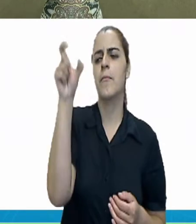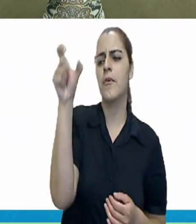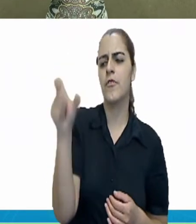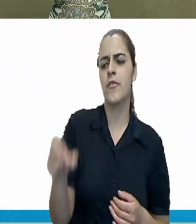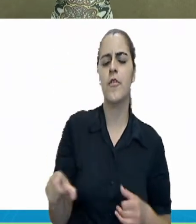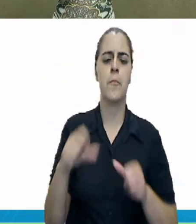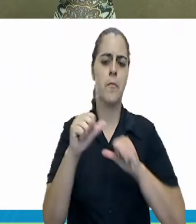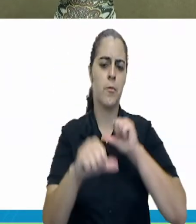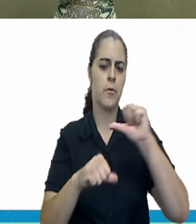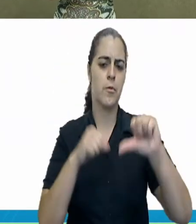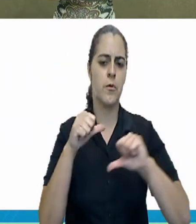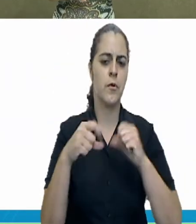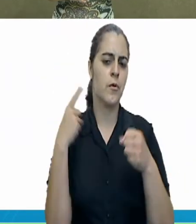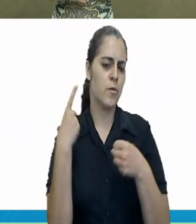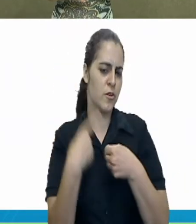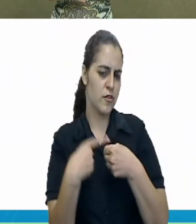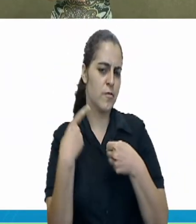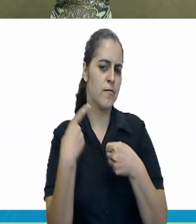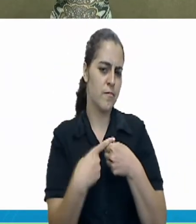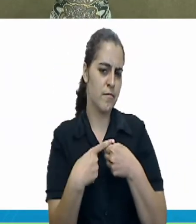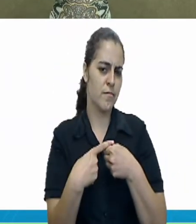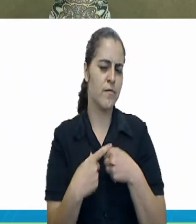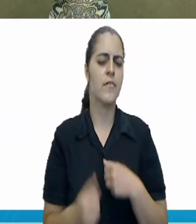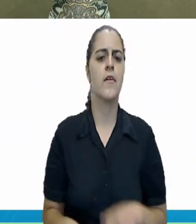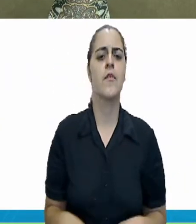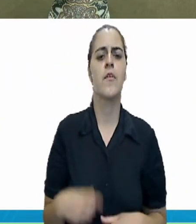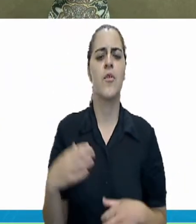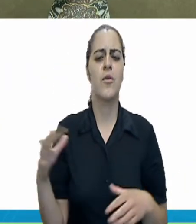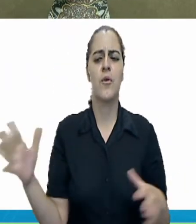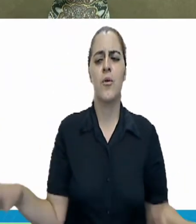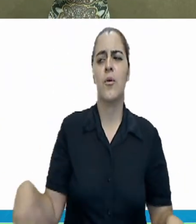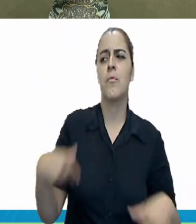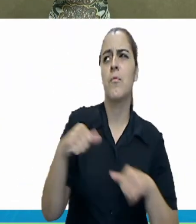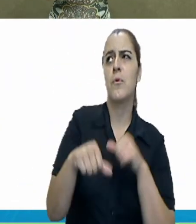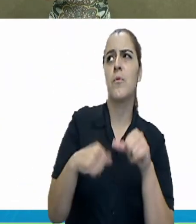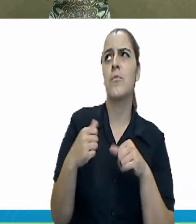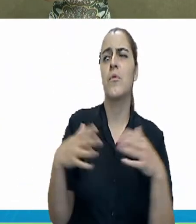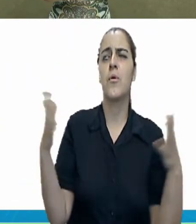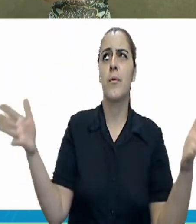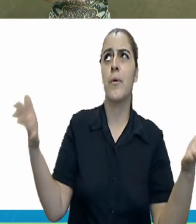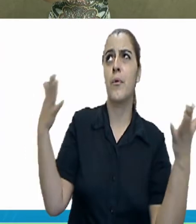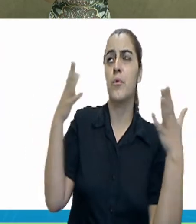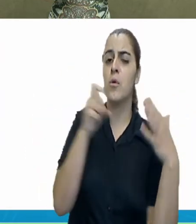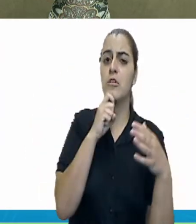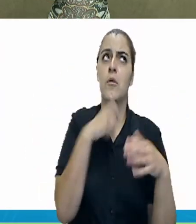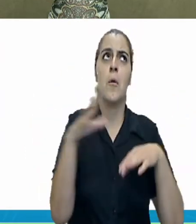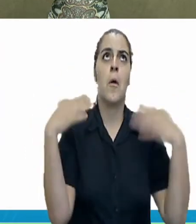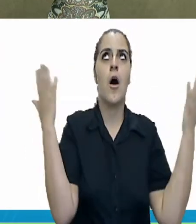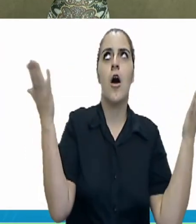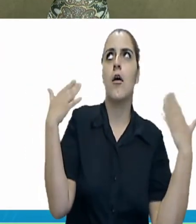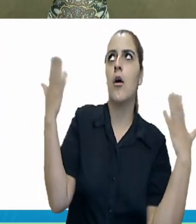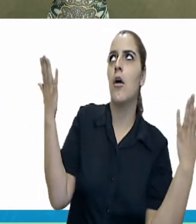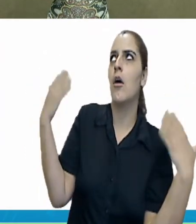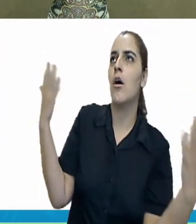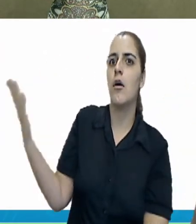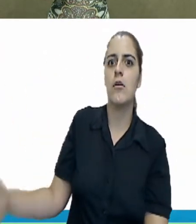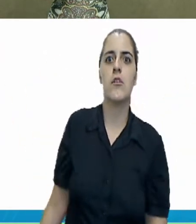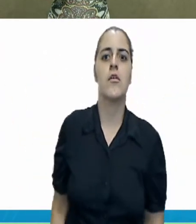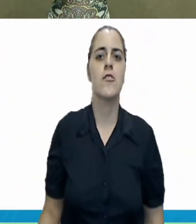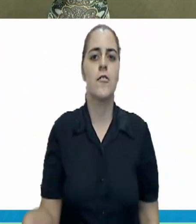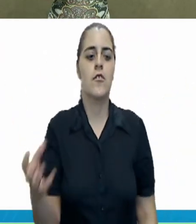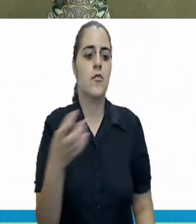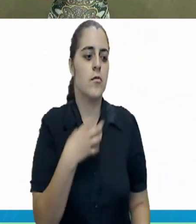mudou de cidade, o clima agora é diferente e que em alguns